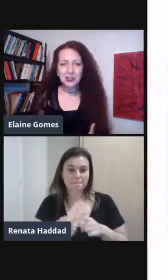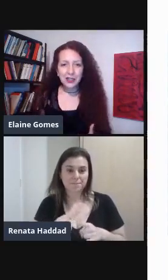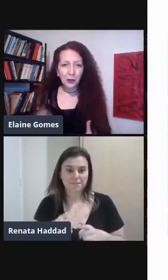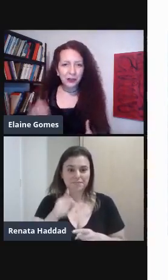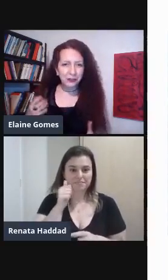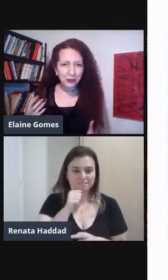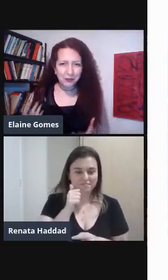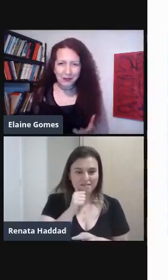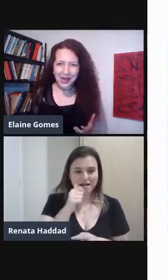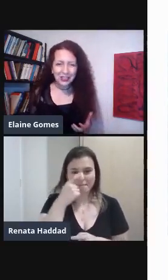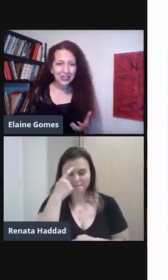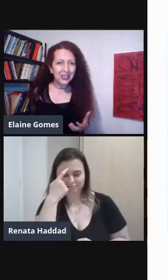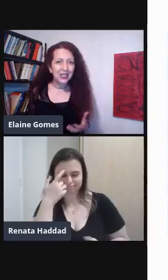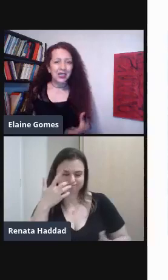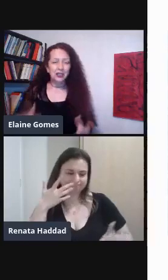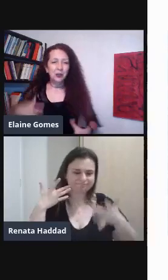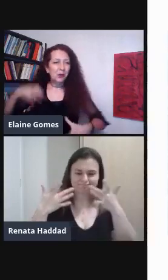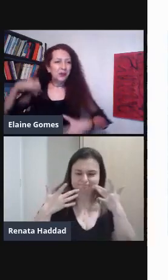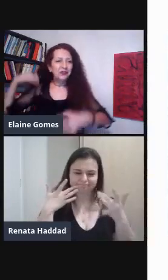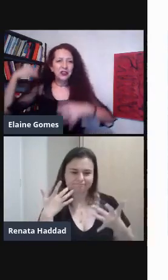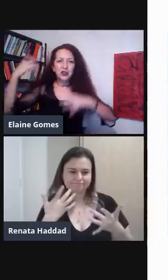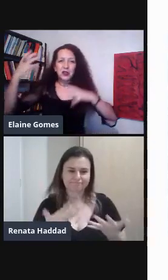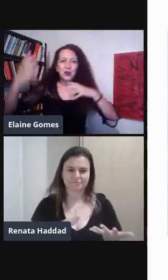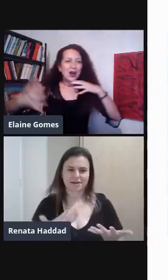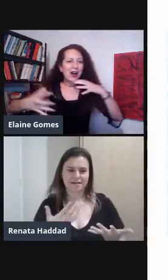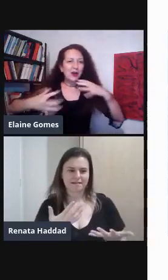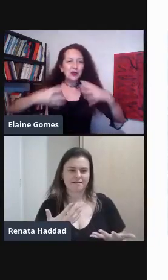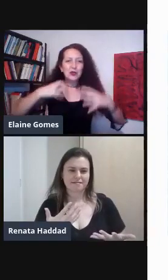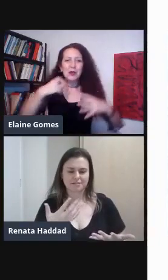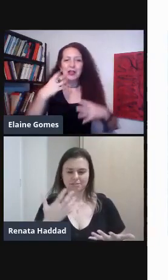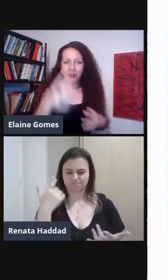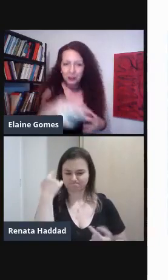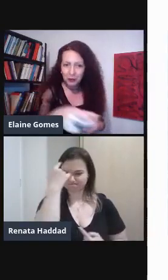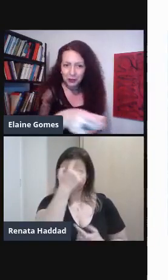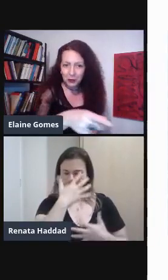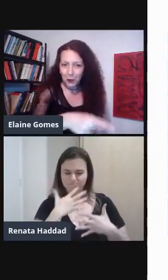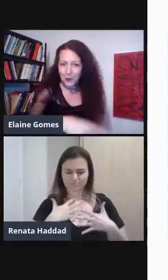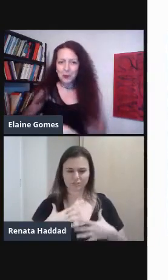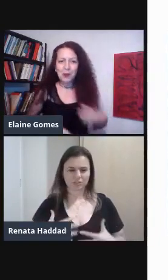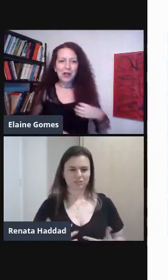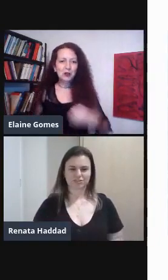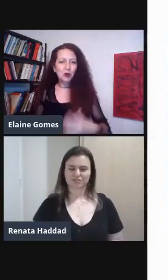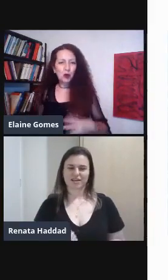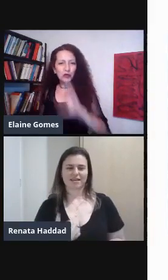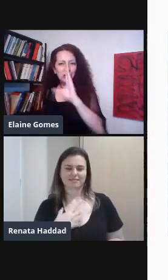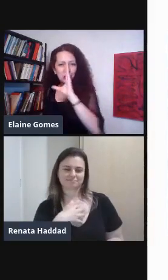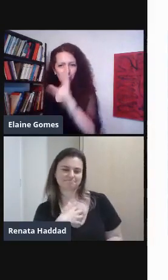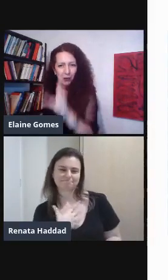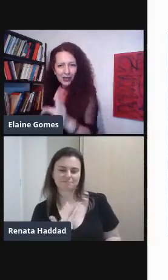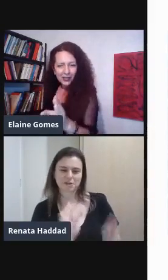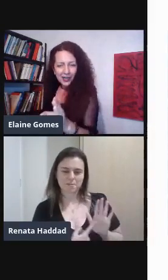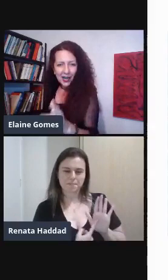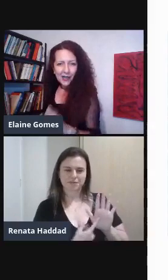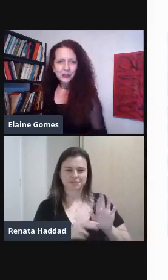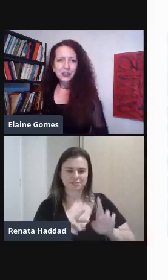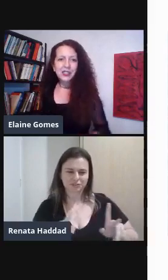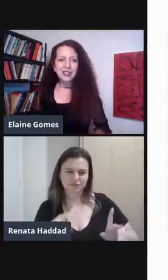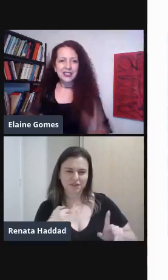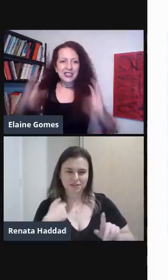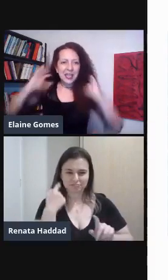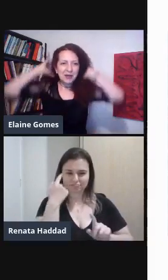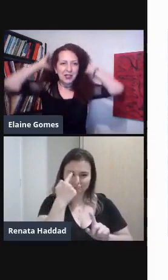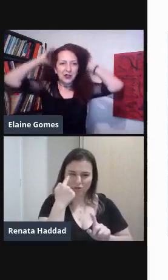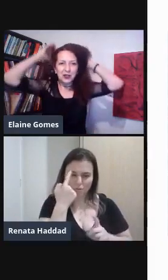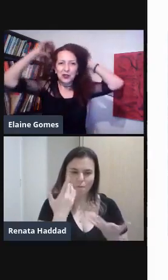linha Teatral Performática No próprio visual Nos batons Vem no batom No batom Nesse olho marcado